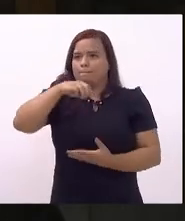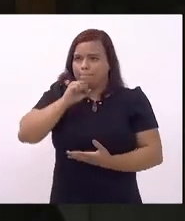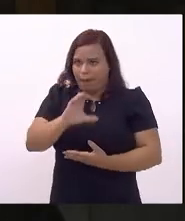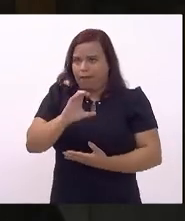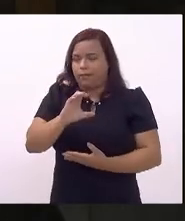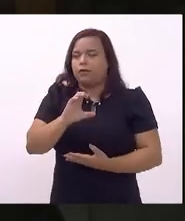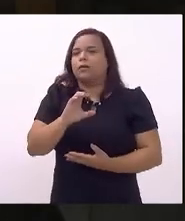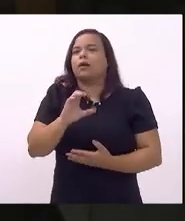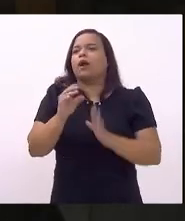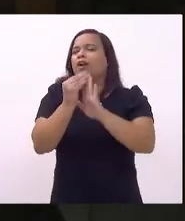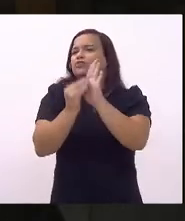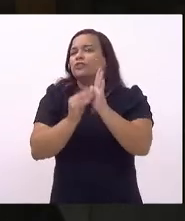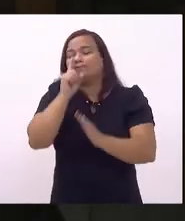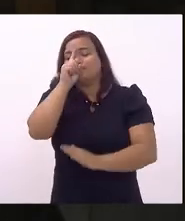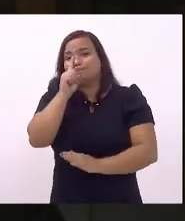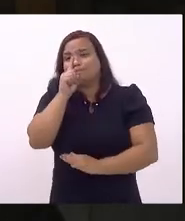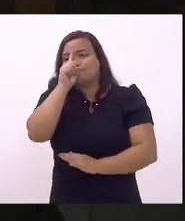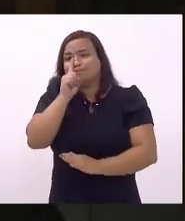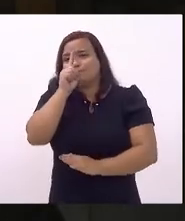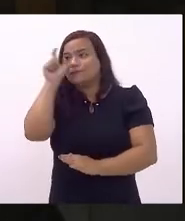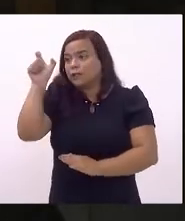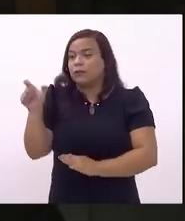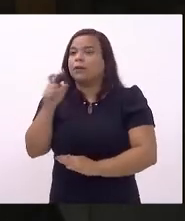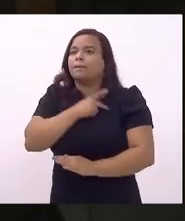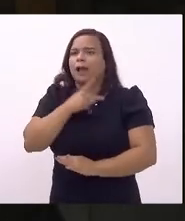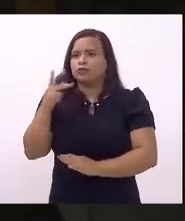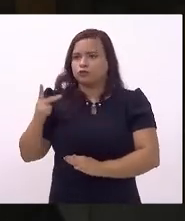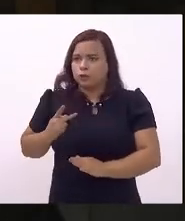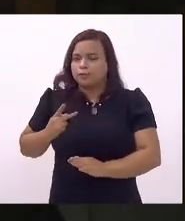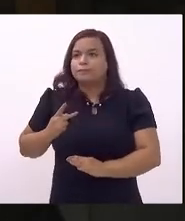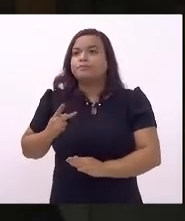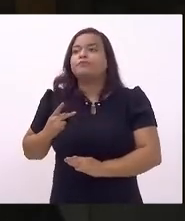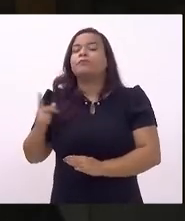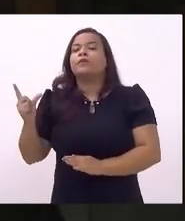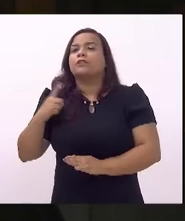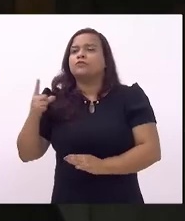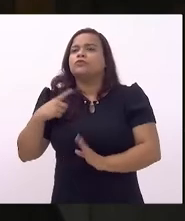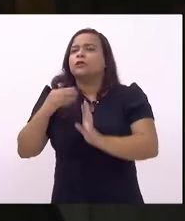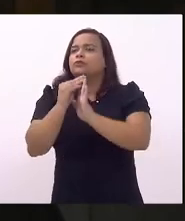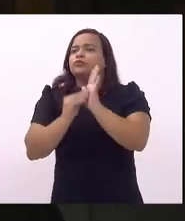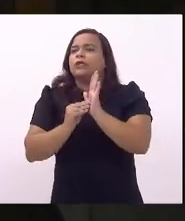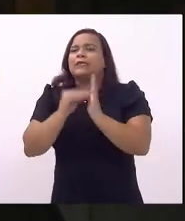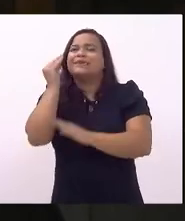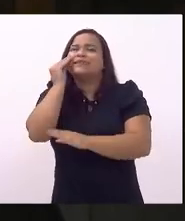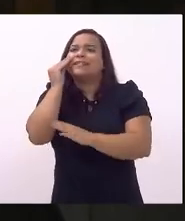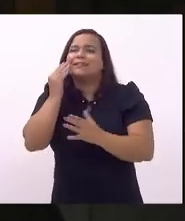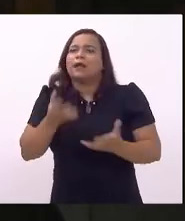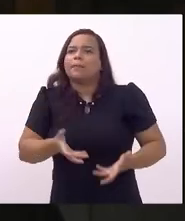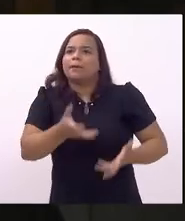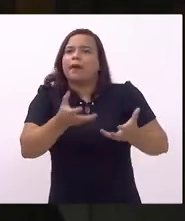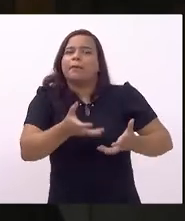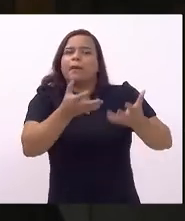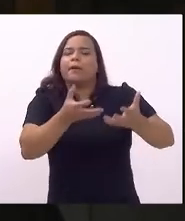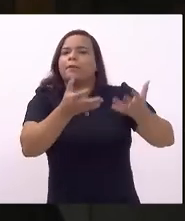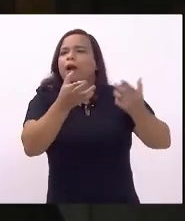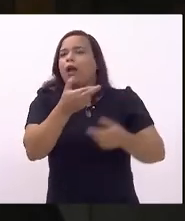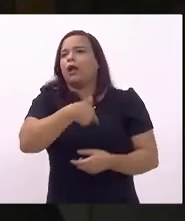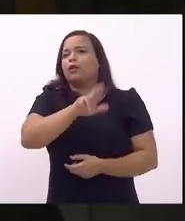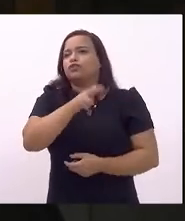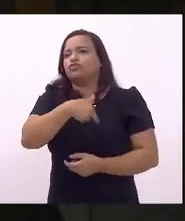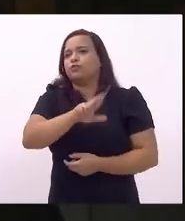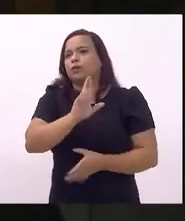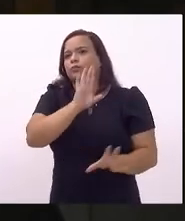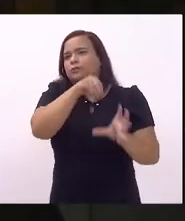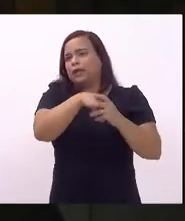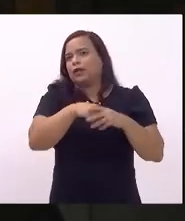Estado laico e para as políticas públicas porque tinha uma agenda de tentar fortalecer a sua religião através